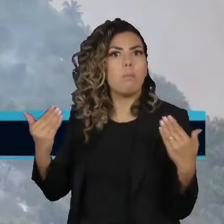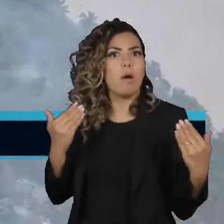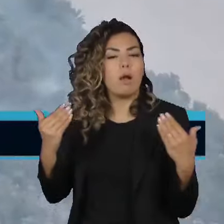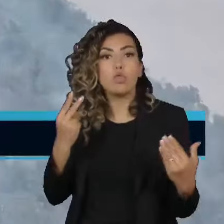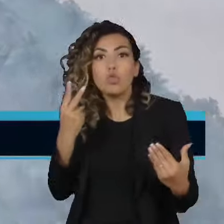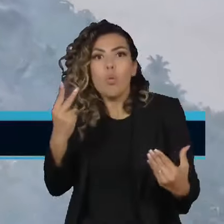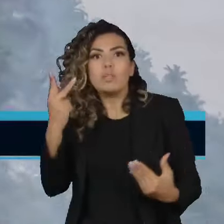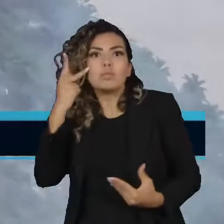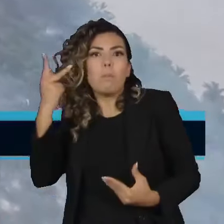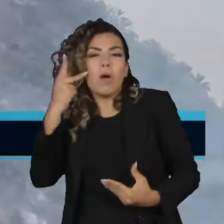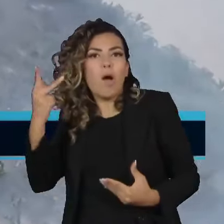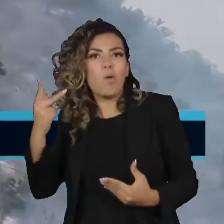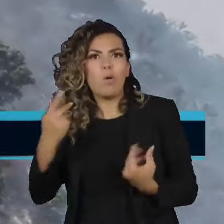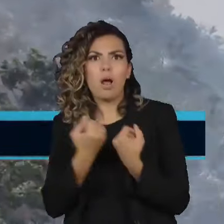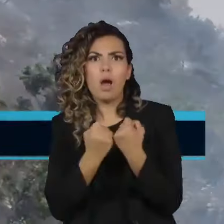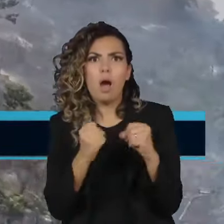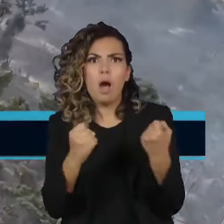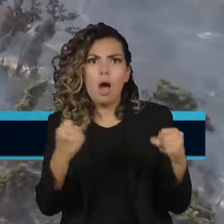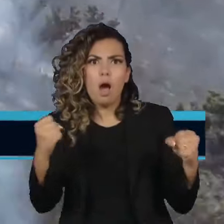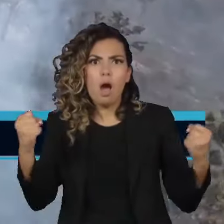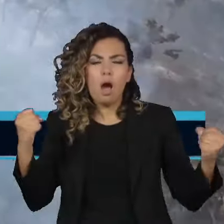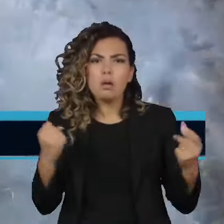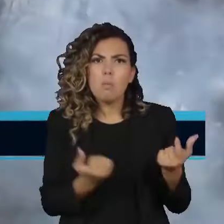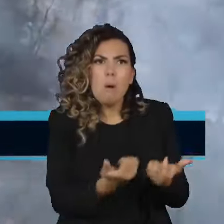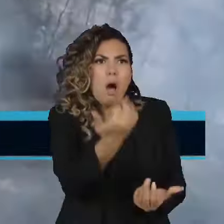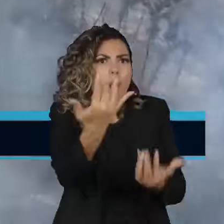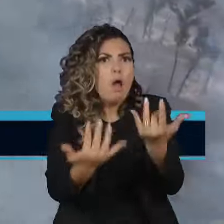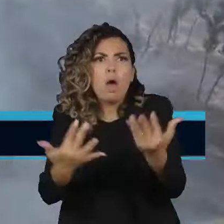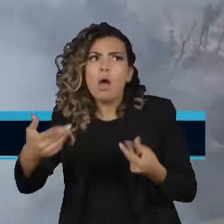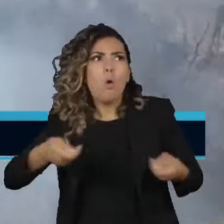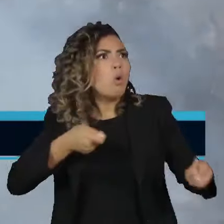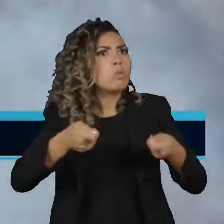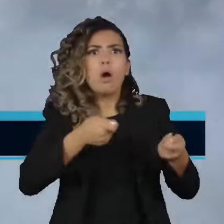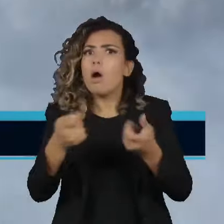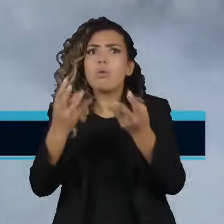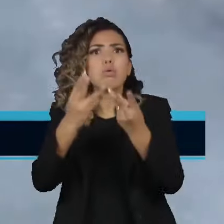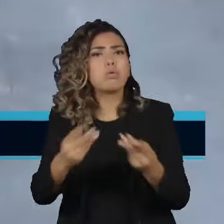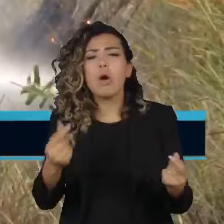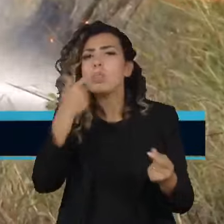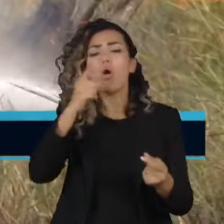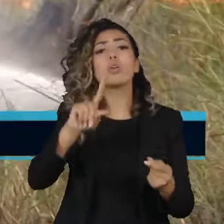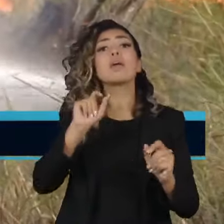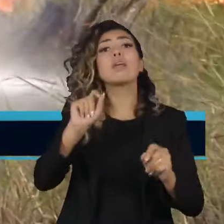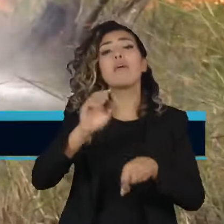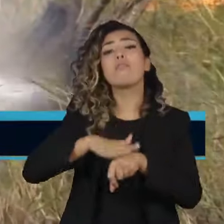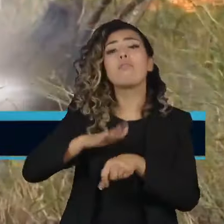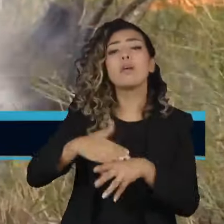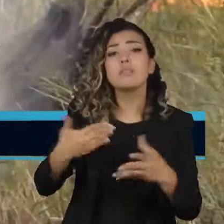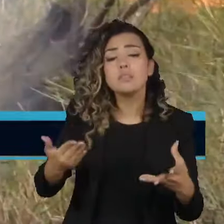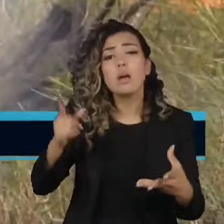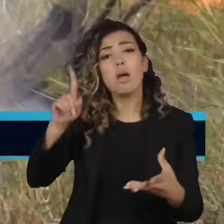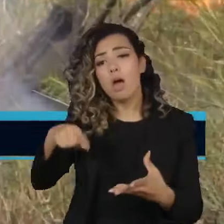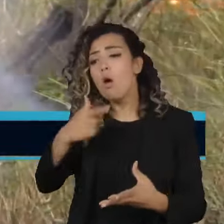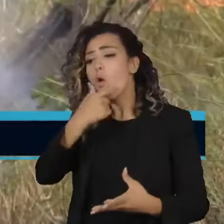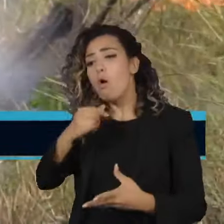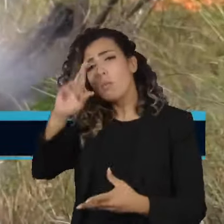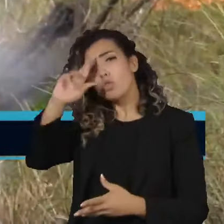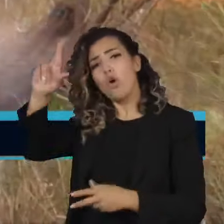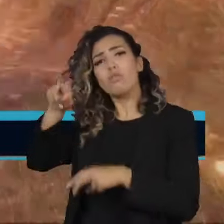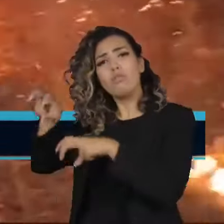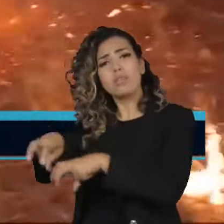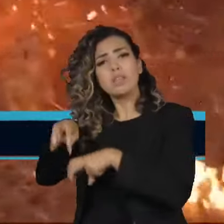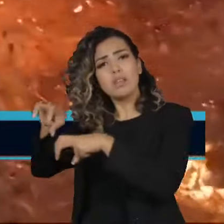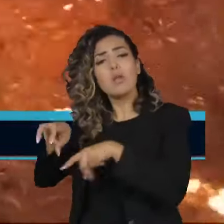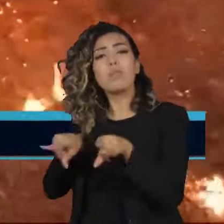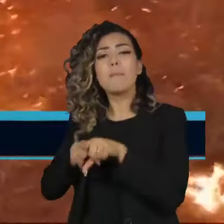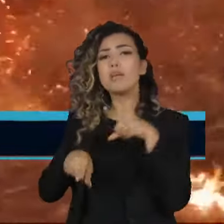110 dias para ser controlado, foi de responsabilidade de um fazendeiro e um advogado, que reivindicam a área